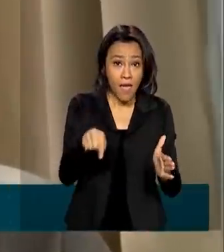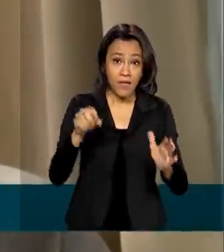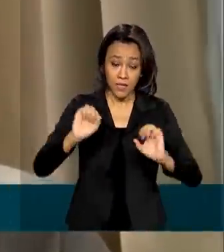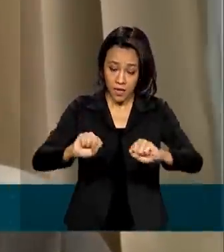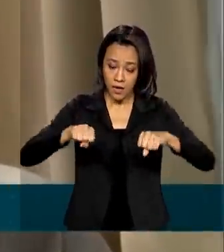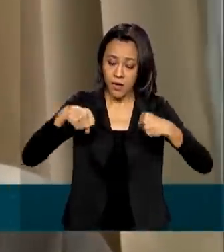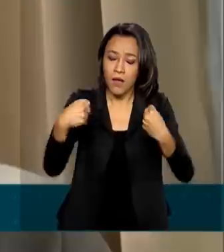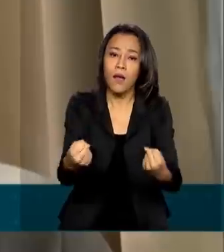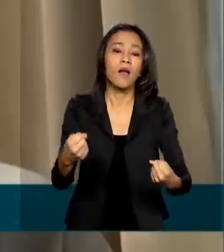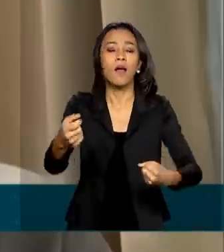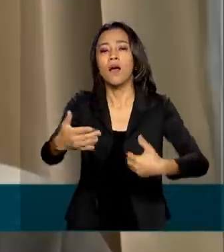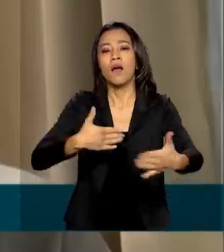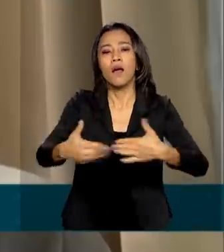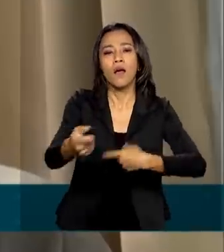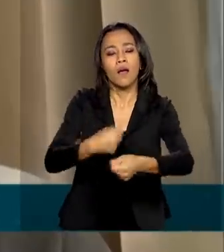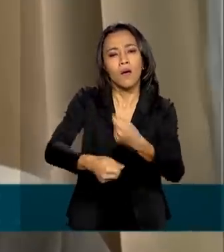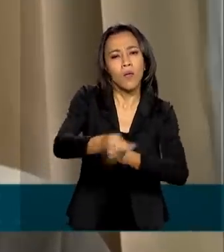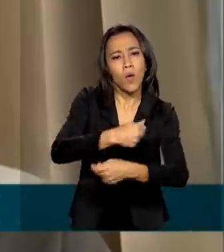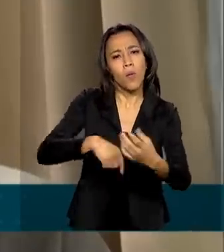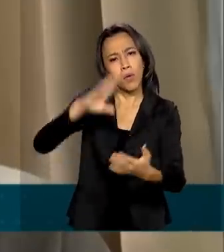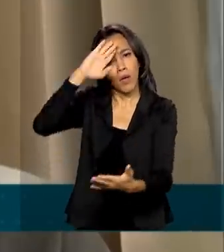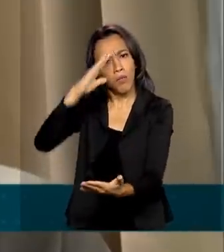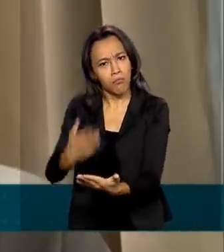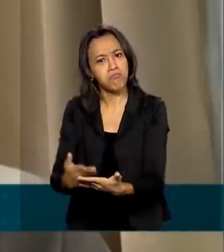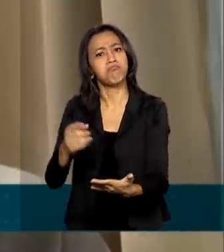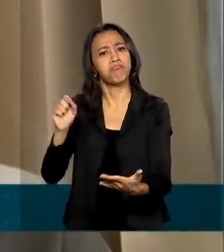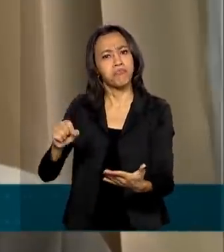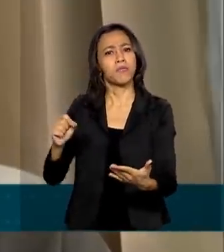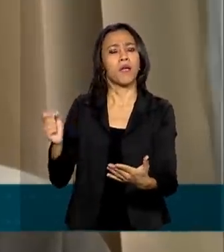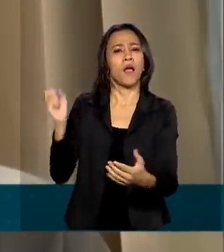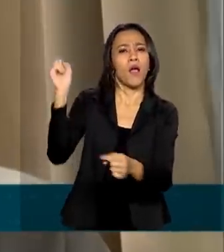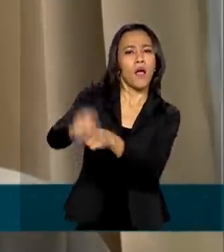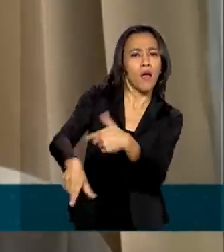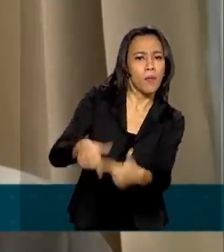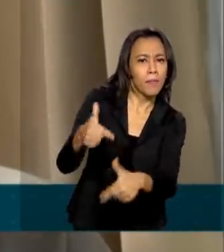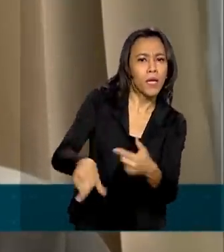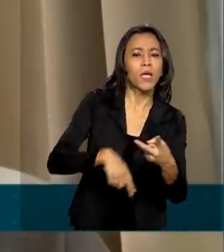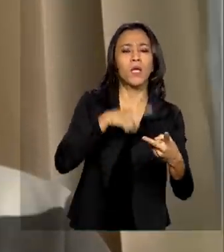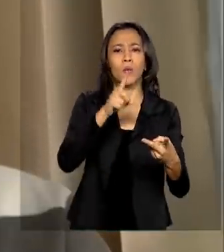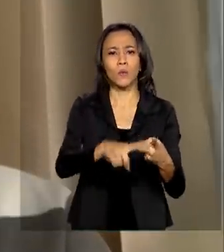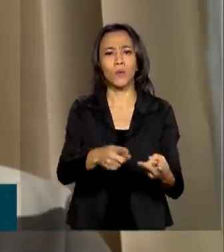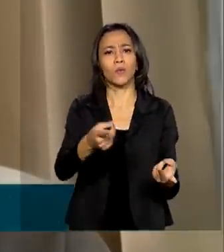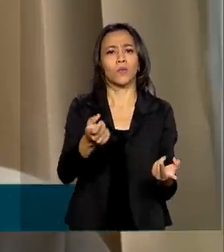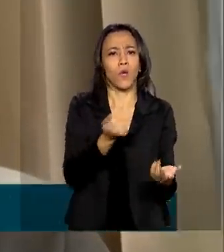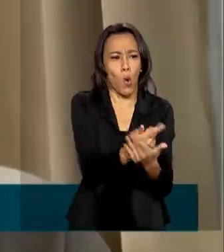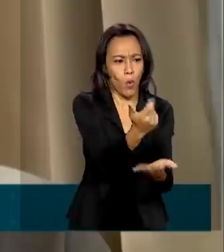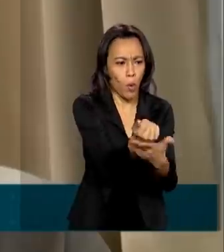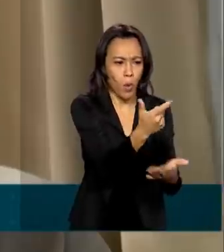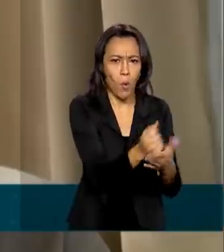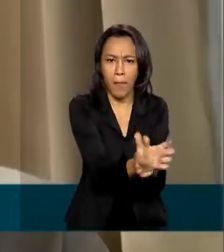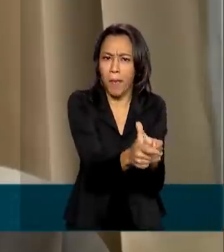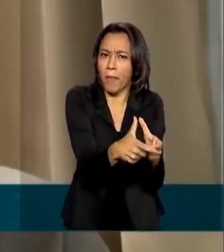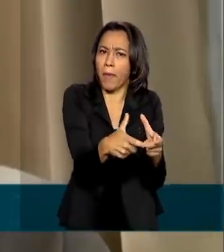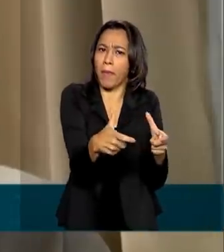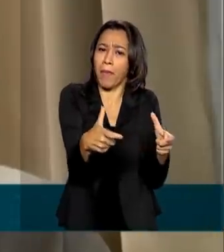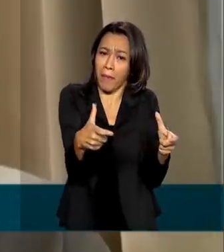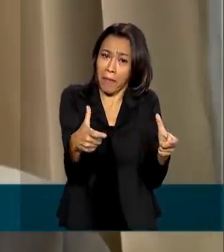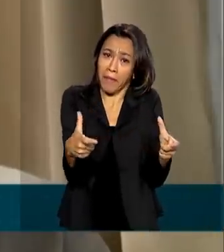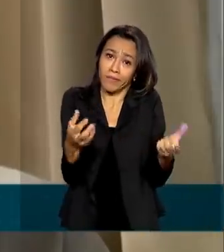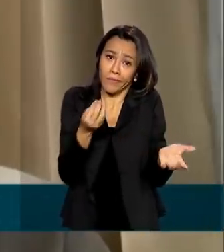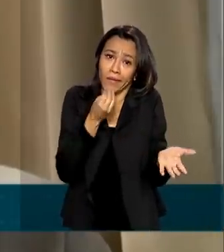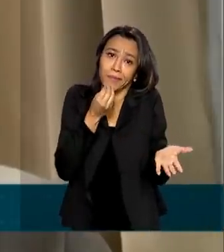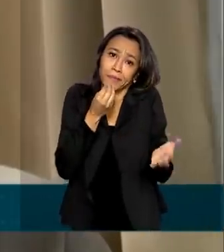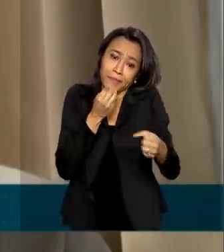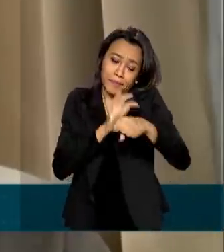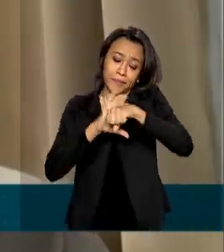haverá recuperação de consumo, recuperação de empregos, ainda que tenhamos a presença do coronavírus